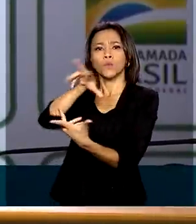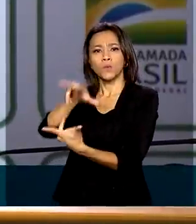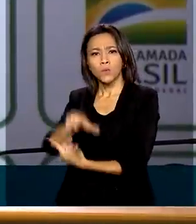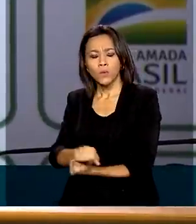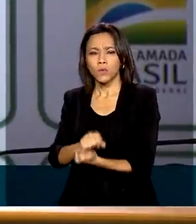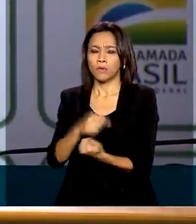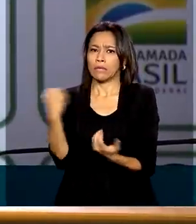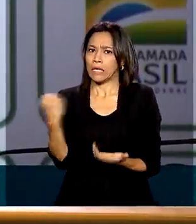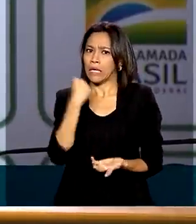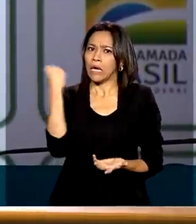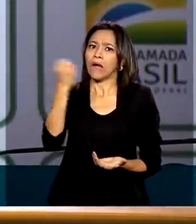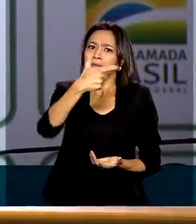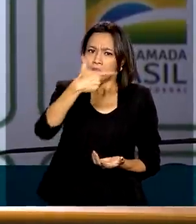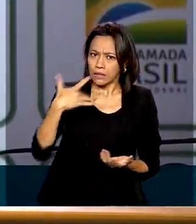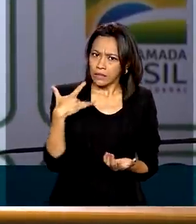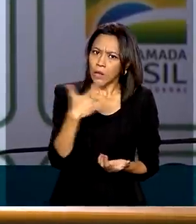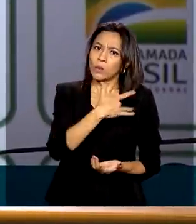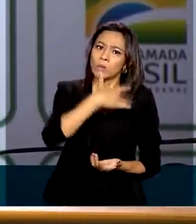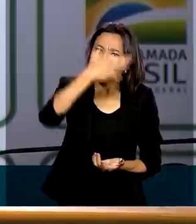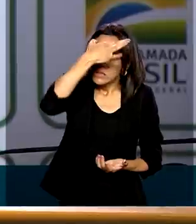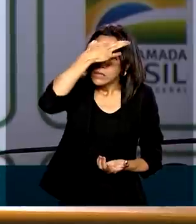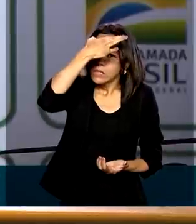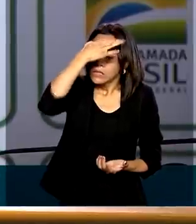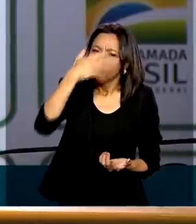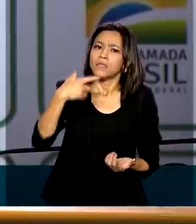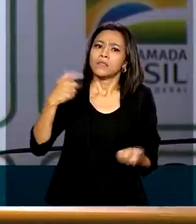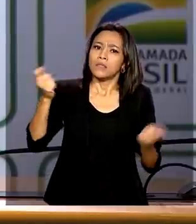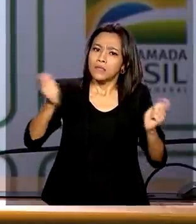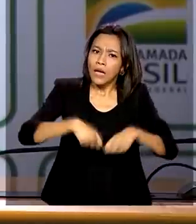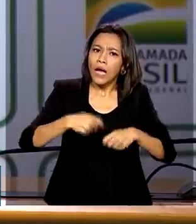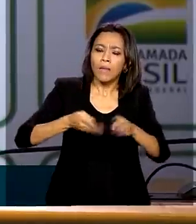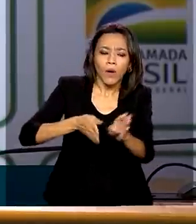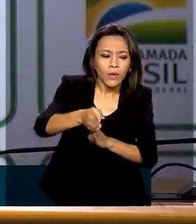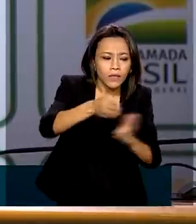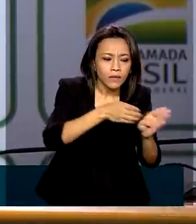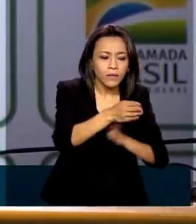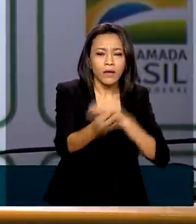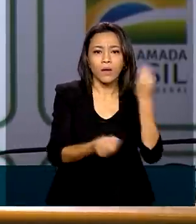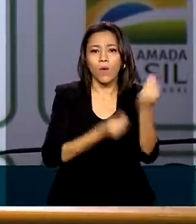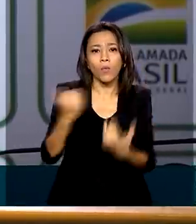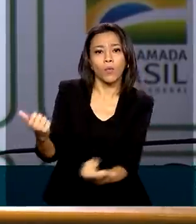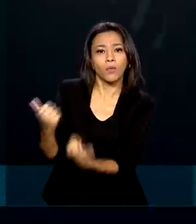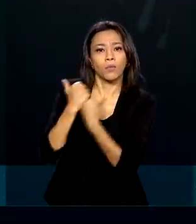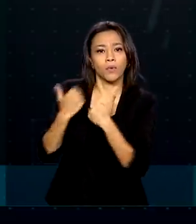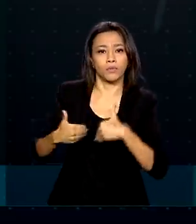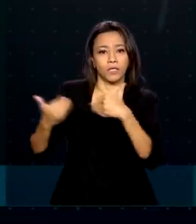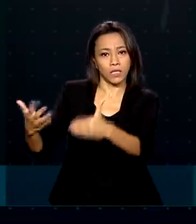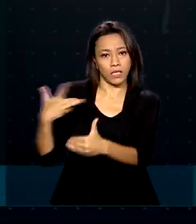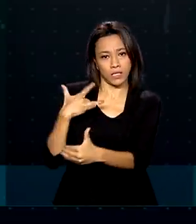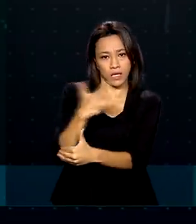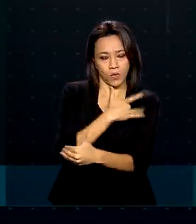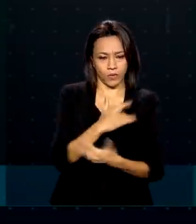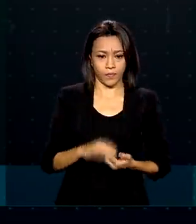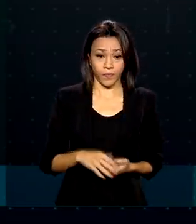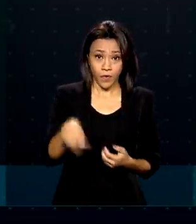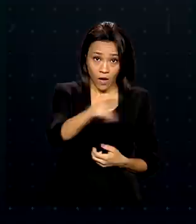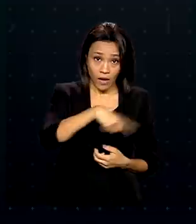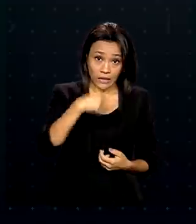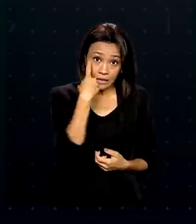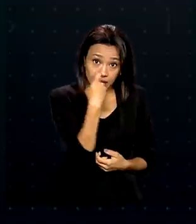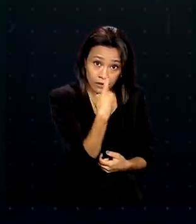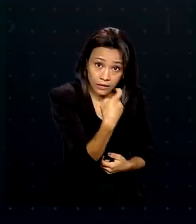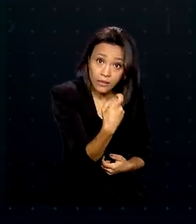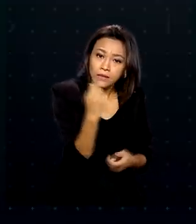saúde mental que agora poderão ser prevenidos, orientados com a ajuda do Ministério da Saúde. Os interessados poderão